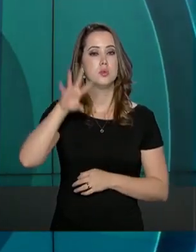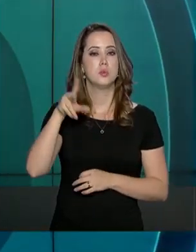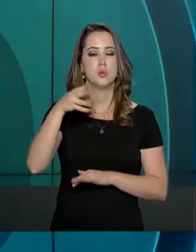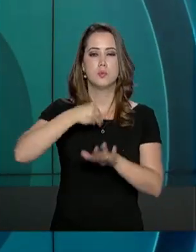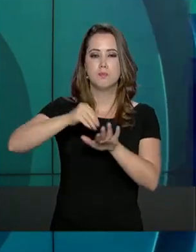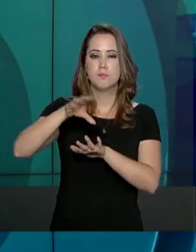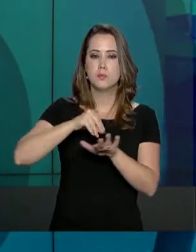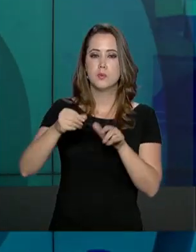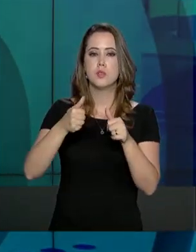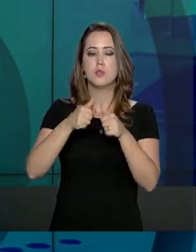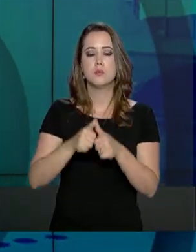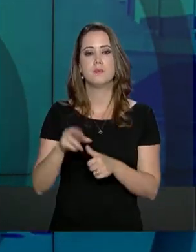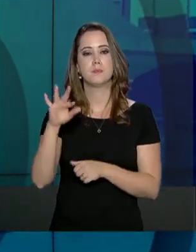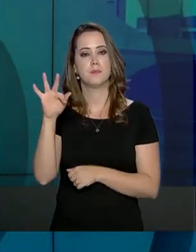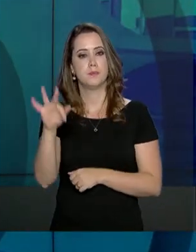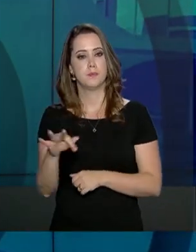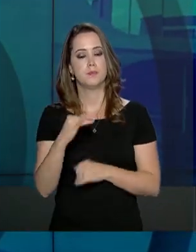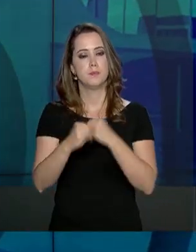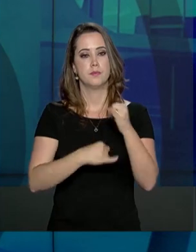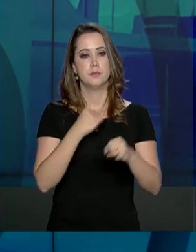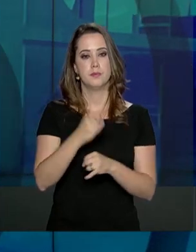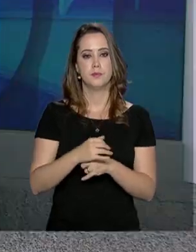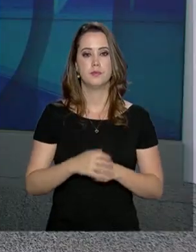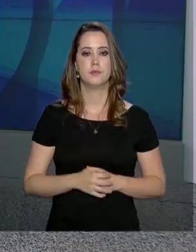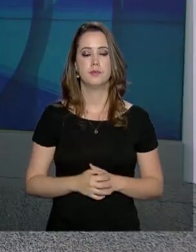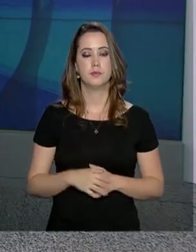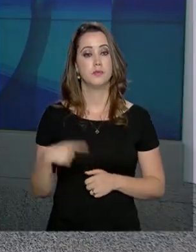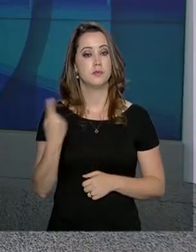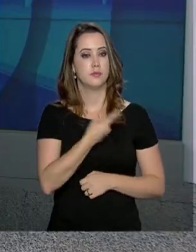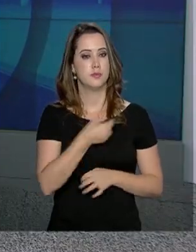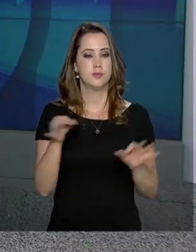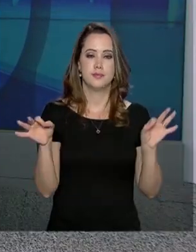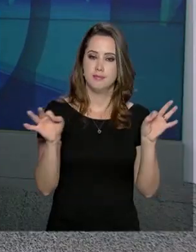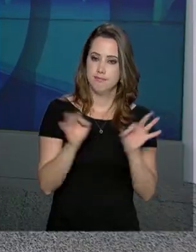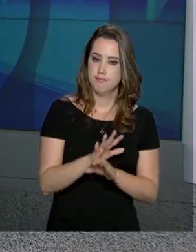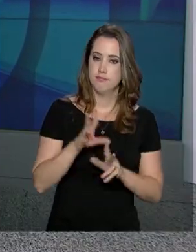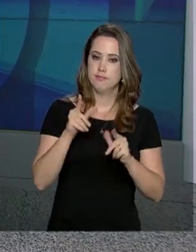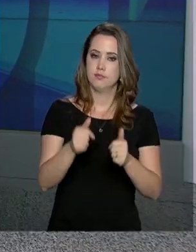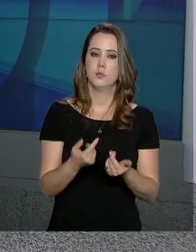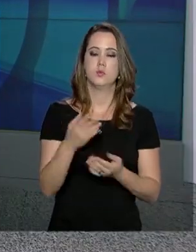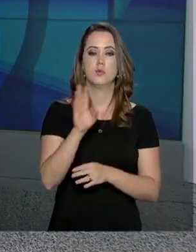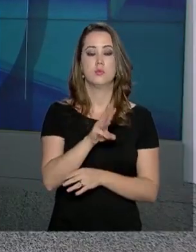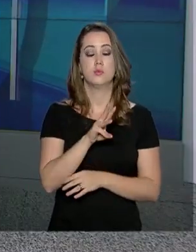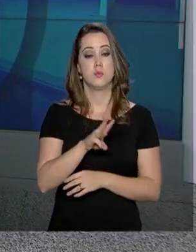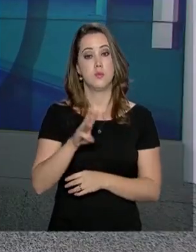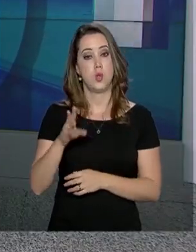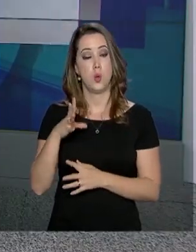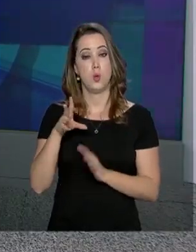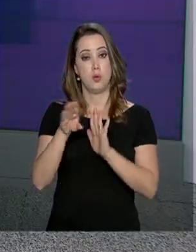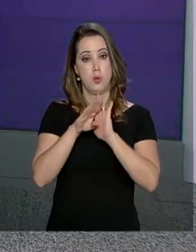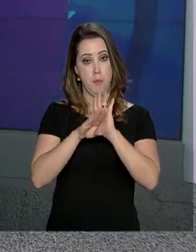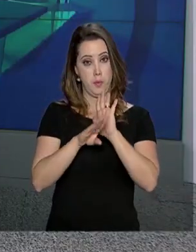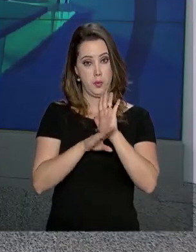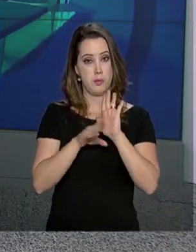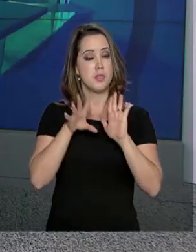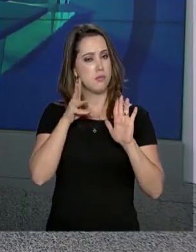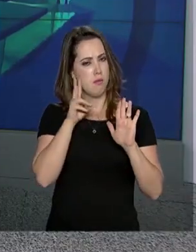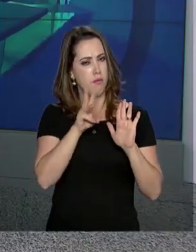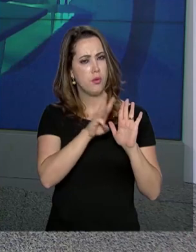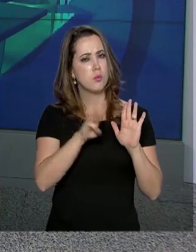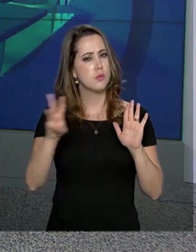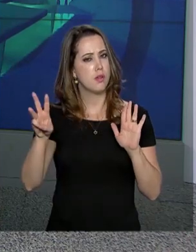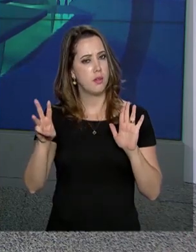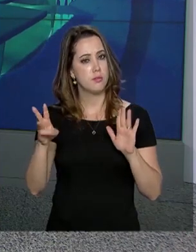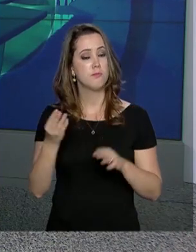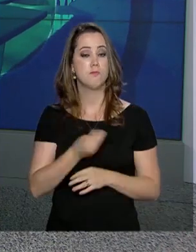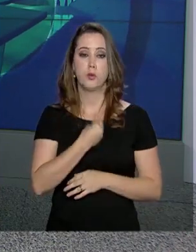estão no site da Receita na internet. Nós ficamos por aqui. Toda a nossa programação você acompanha ao vivo pelo